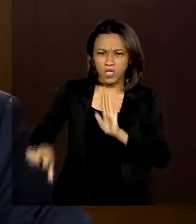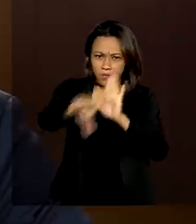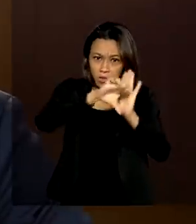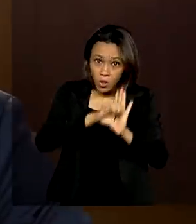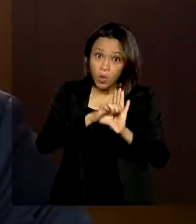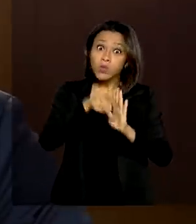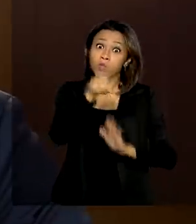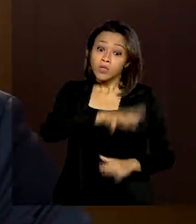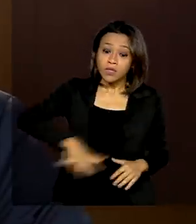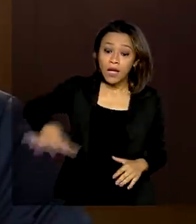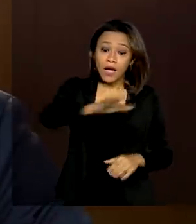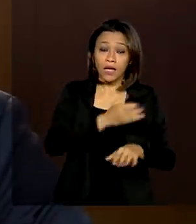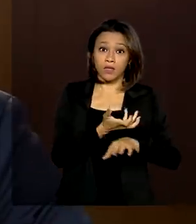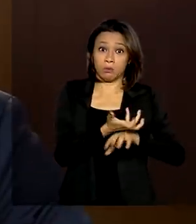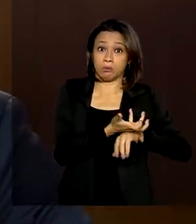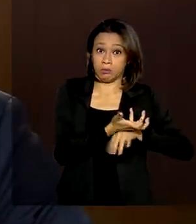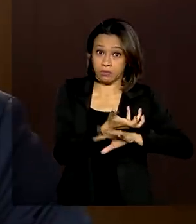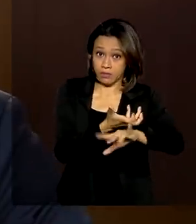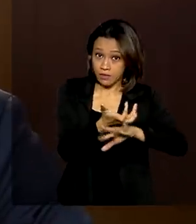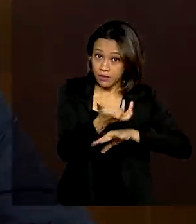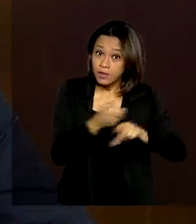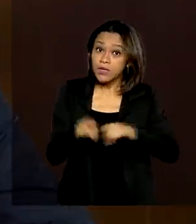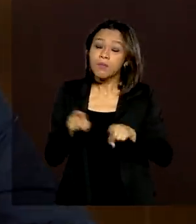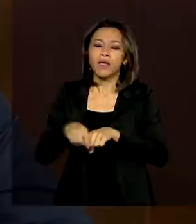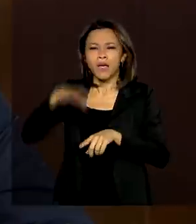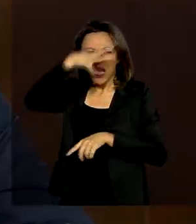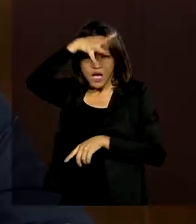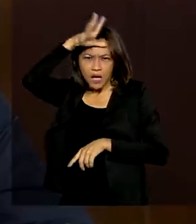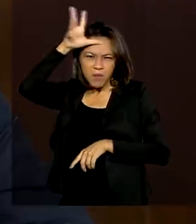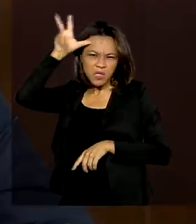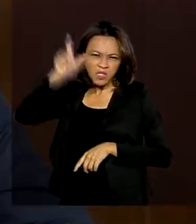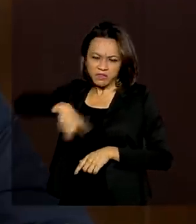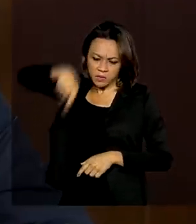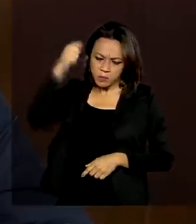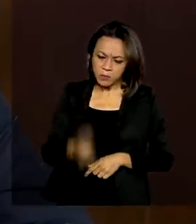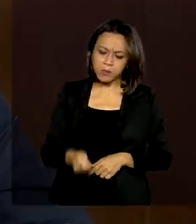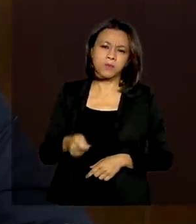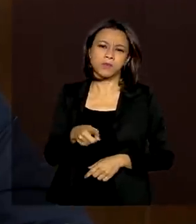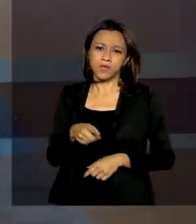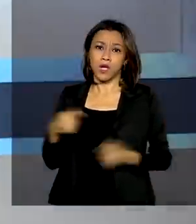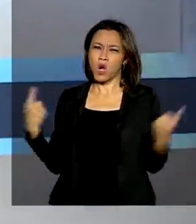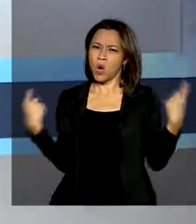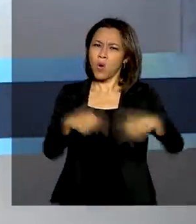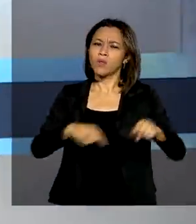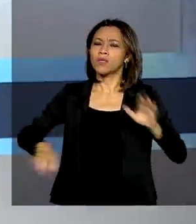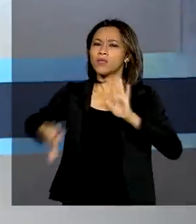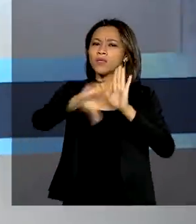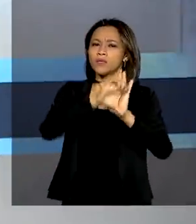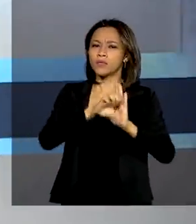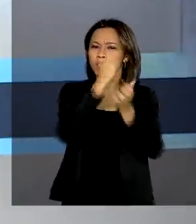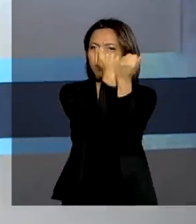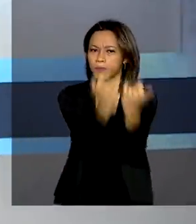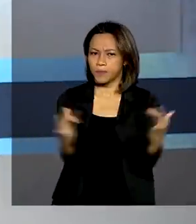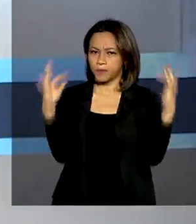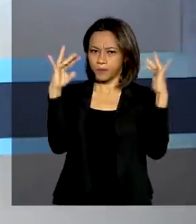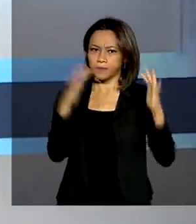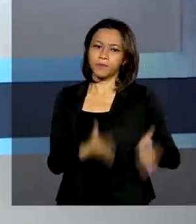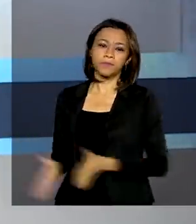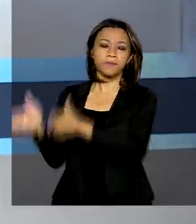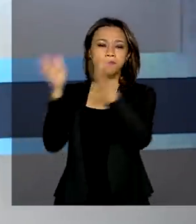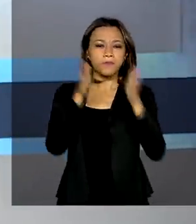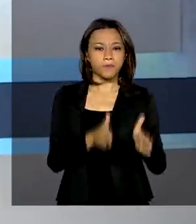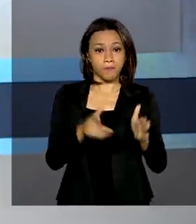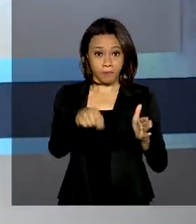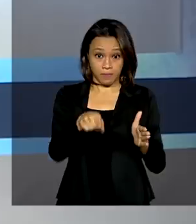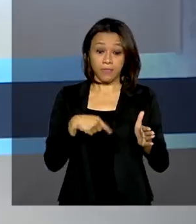são combatidos com rigor e defendeu tolerância zero com crimes ambientais. E veja também, Receita